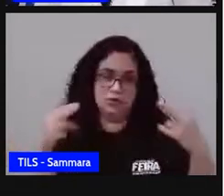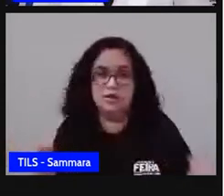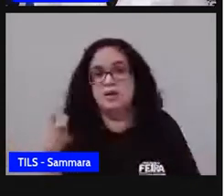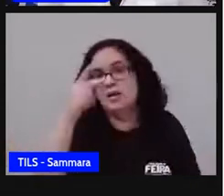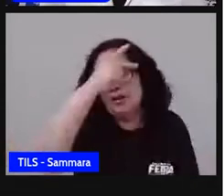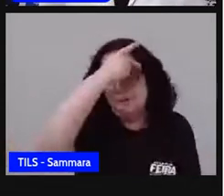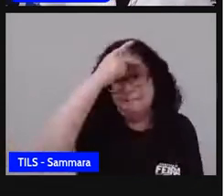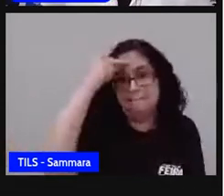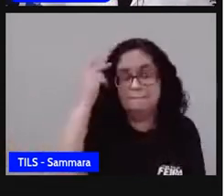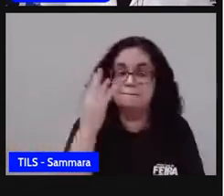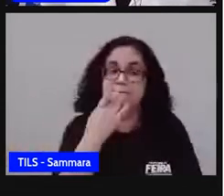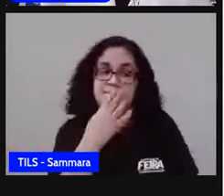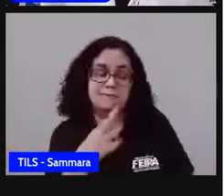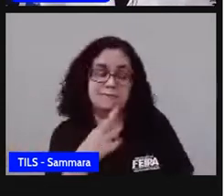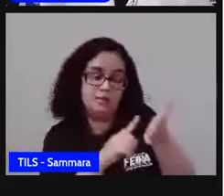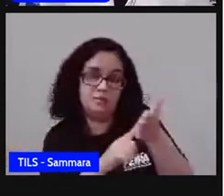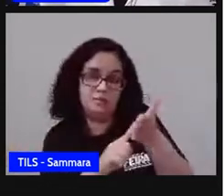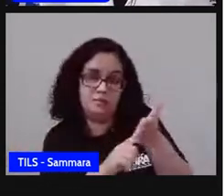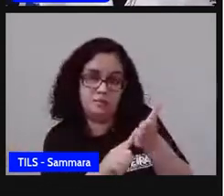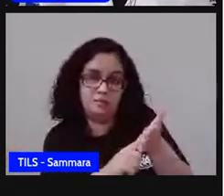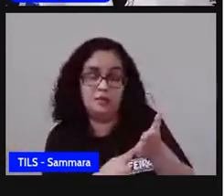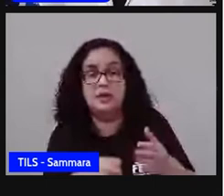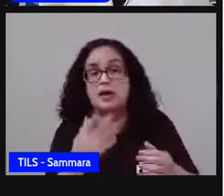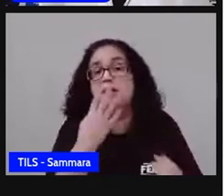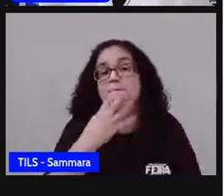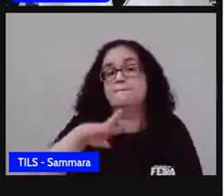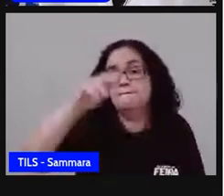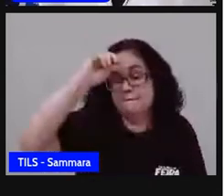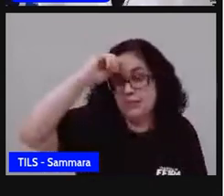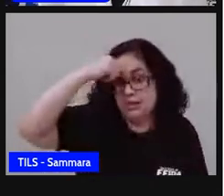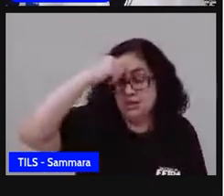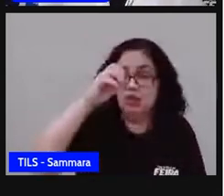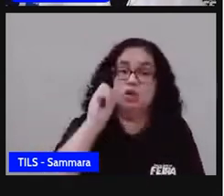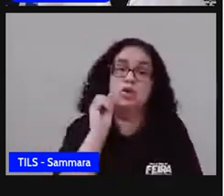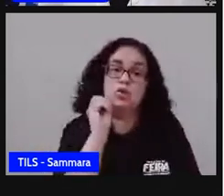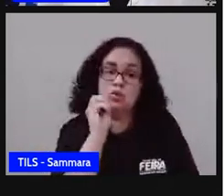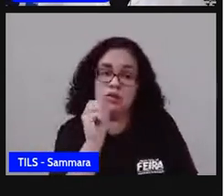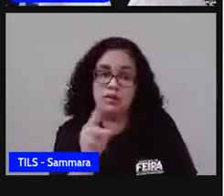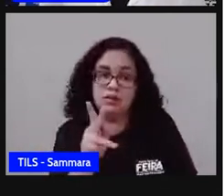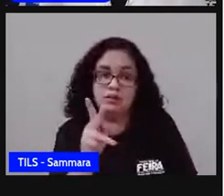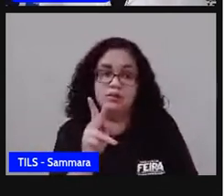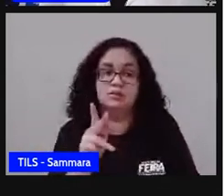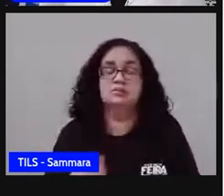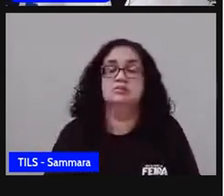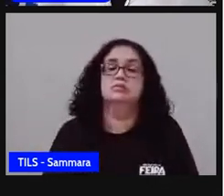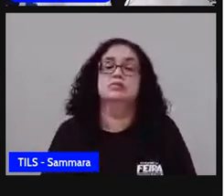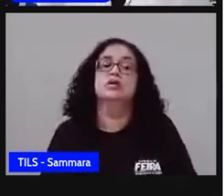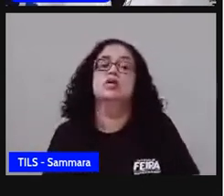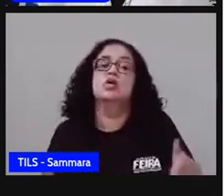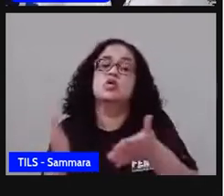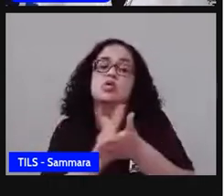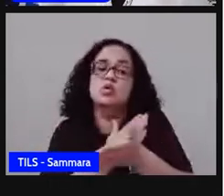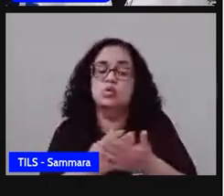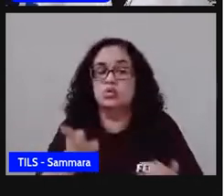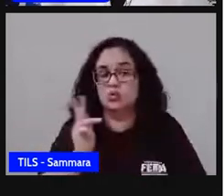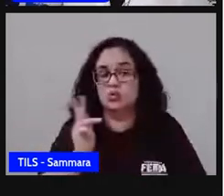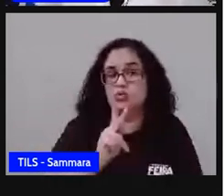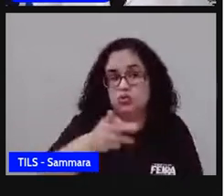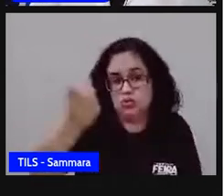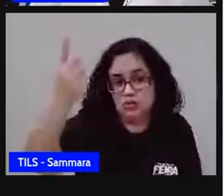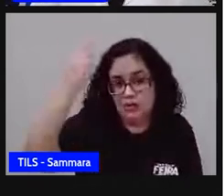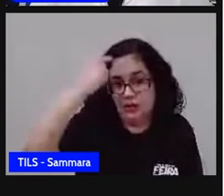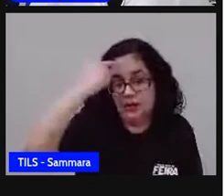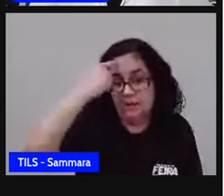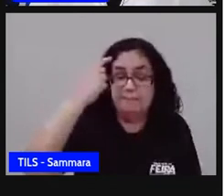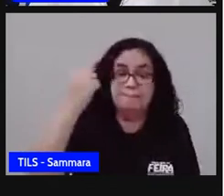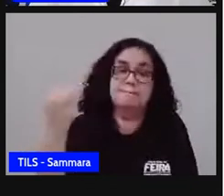pessoa de pele branca e pessoa de pele negra, tá bom? Enfim, são coisas para a gente continuar refletindo.